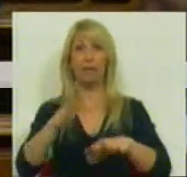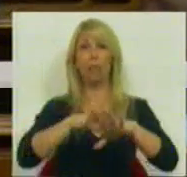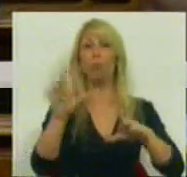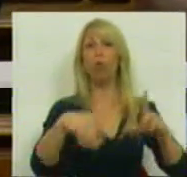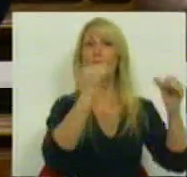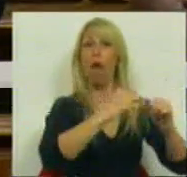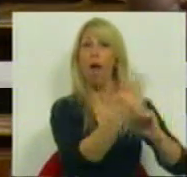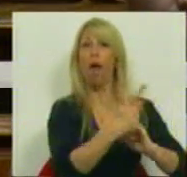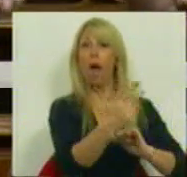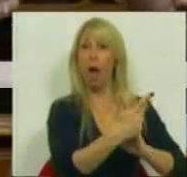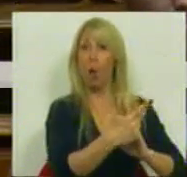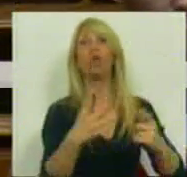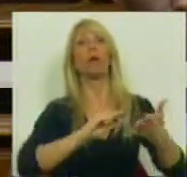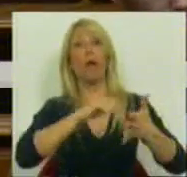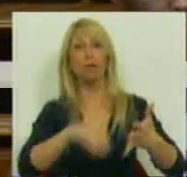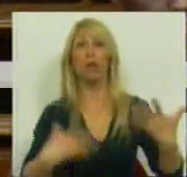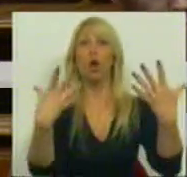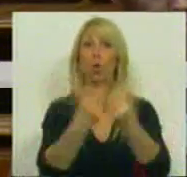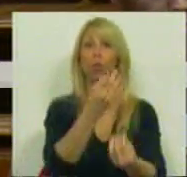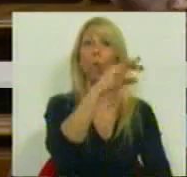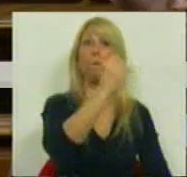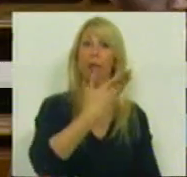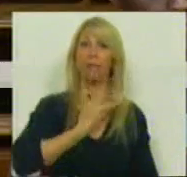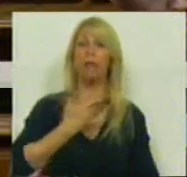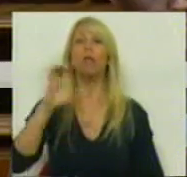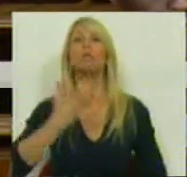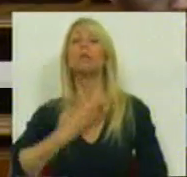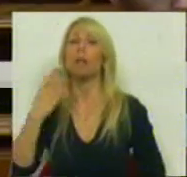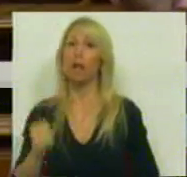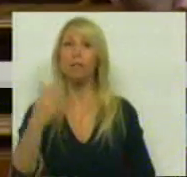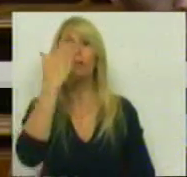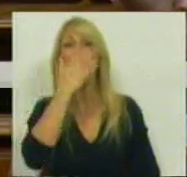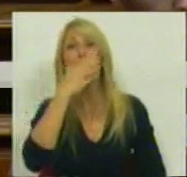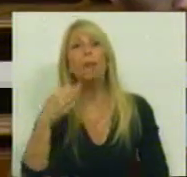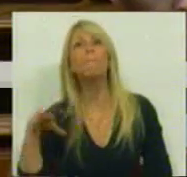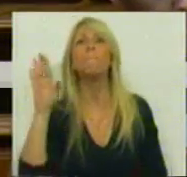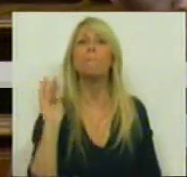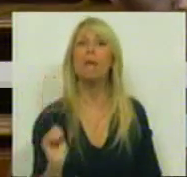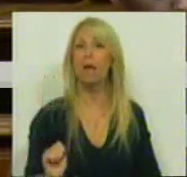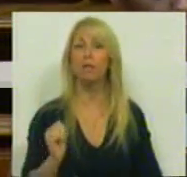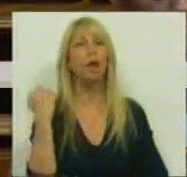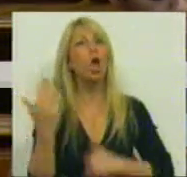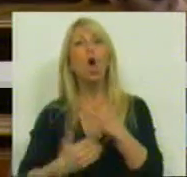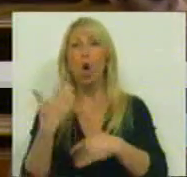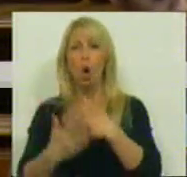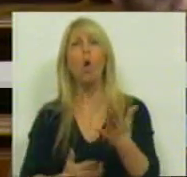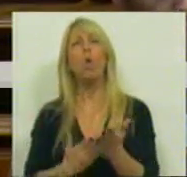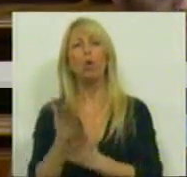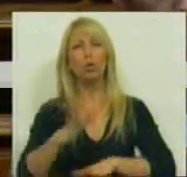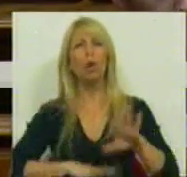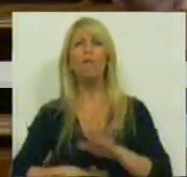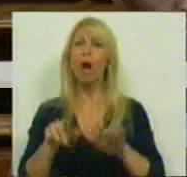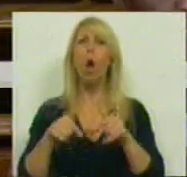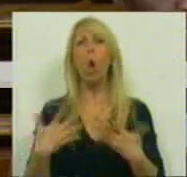assinado com o PSD e com o CDS. E se o PS continuar a fazer hoje